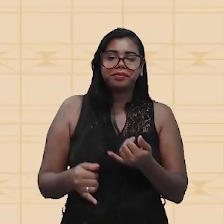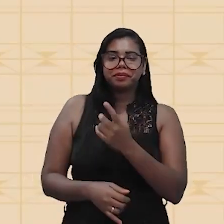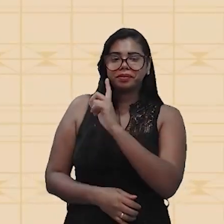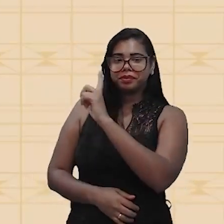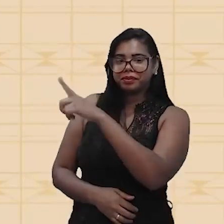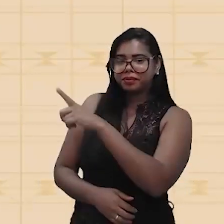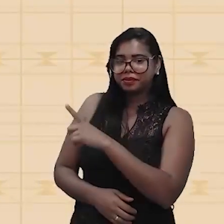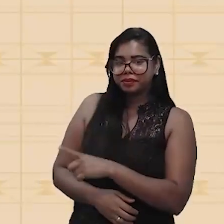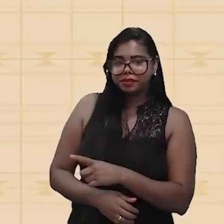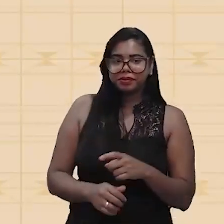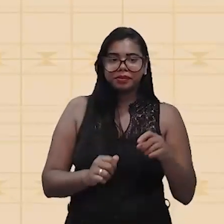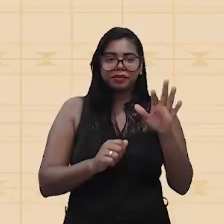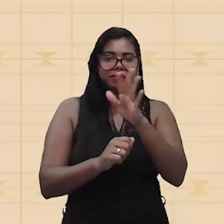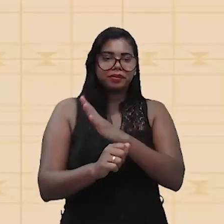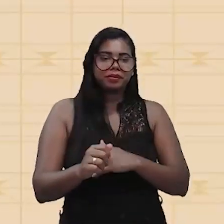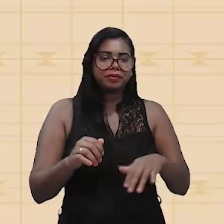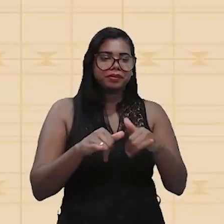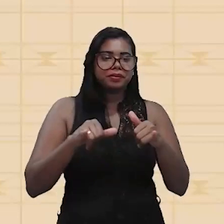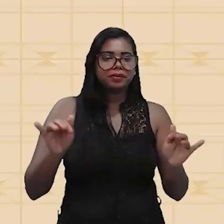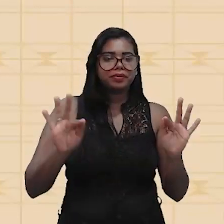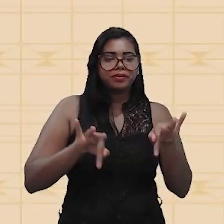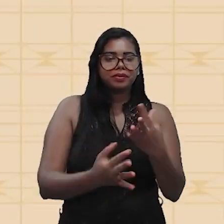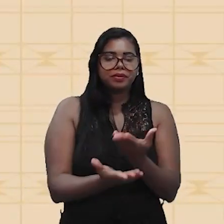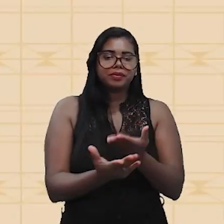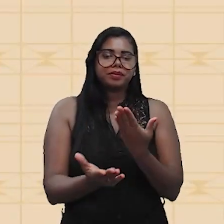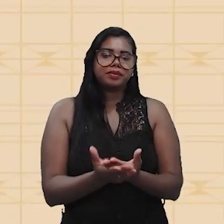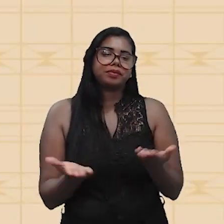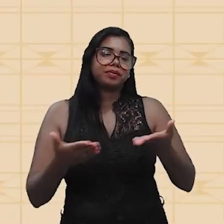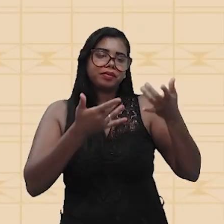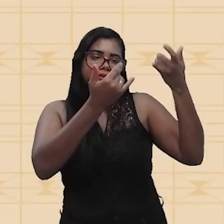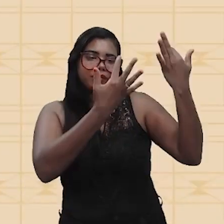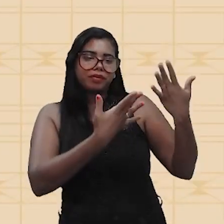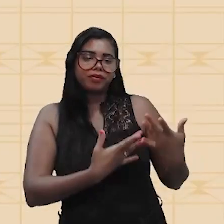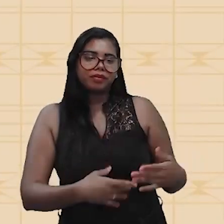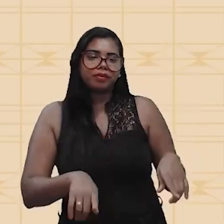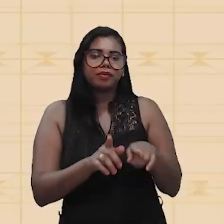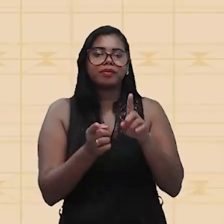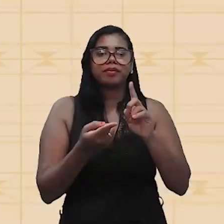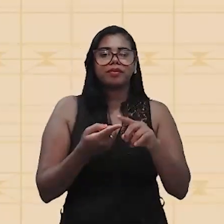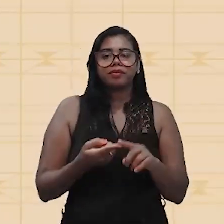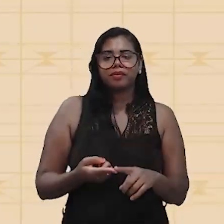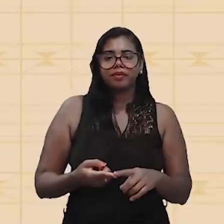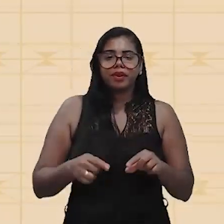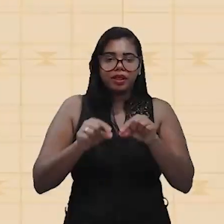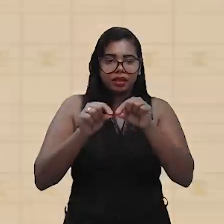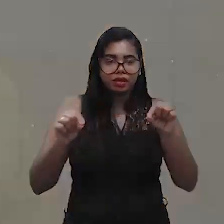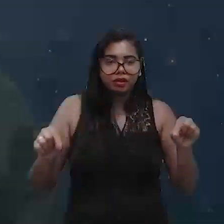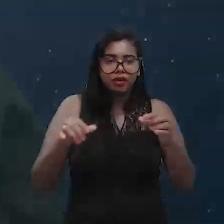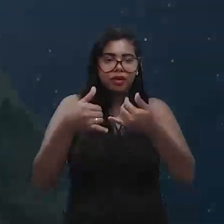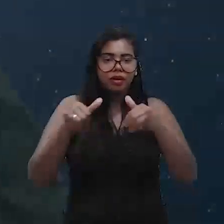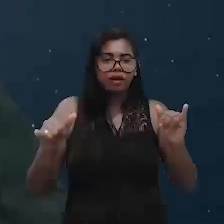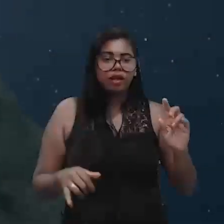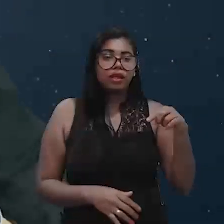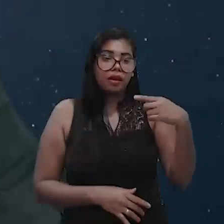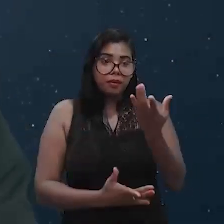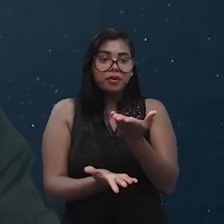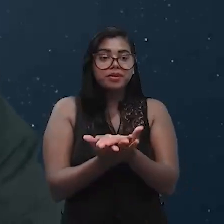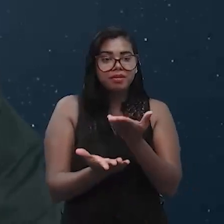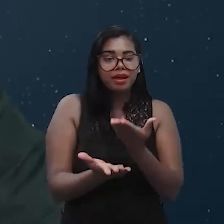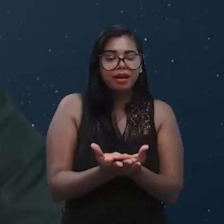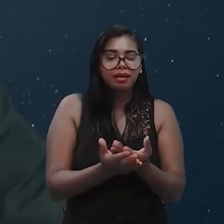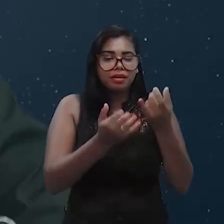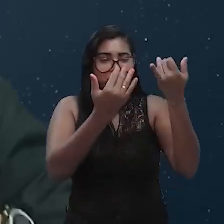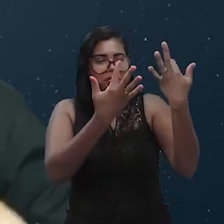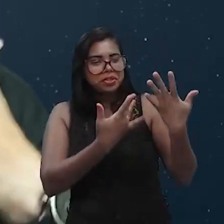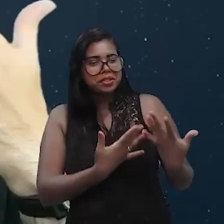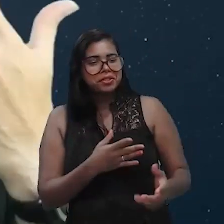finalizamos nossa aula de hoje falando da corrente elétrica. Na nossa próxima aula, nós vamos falar